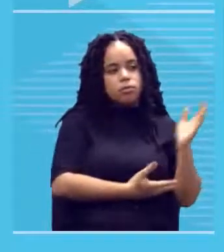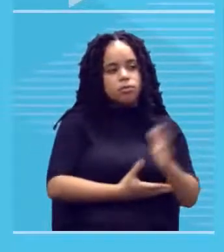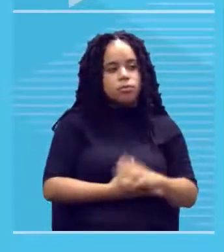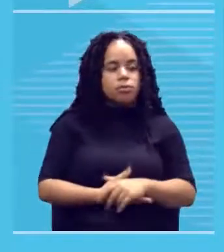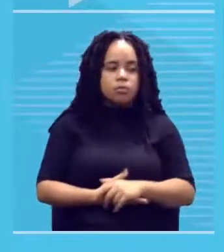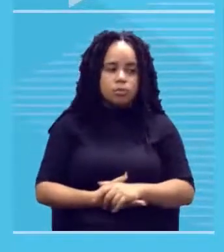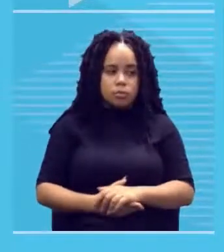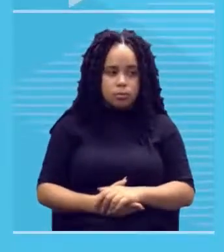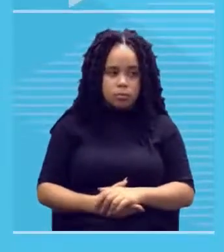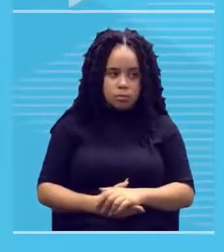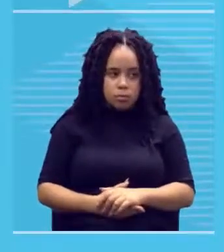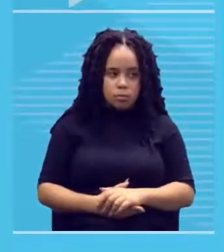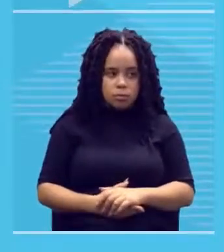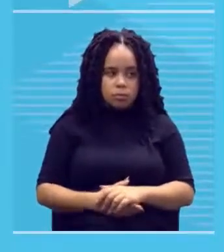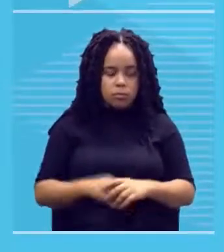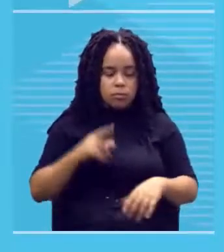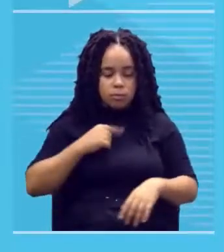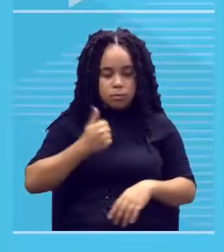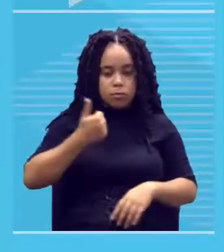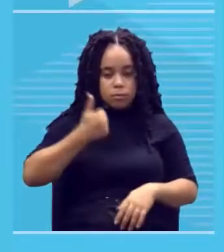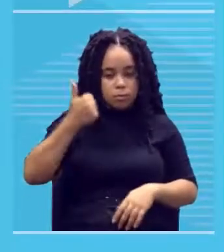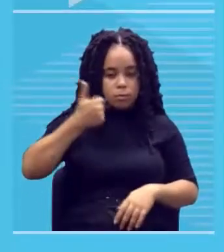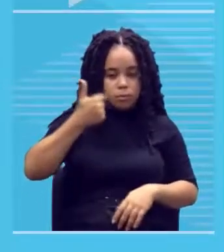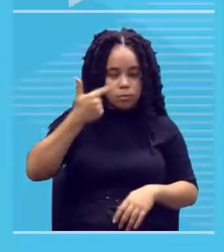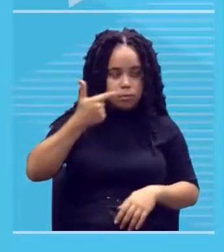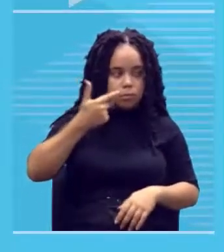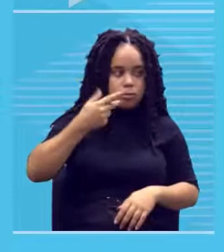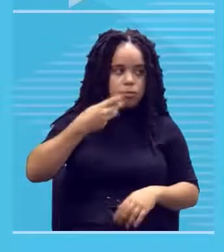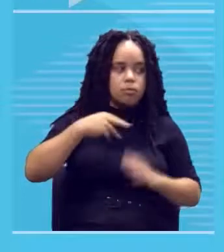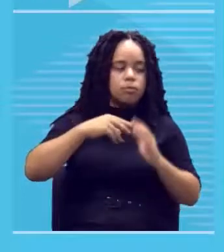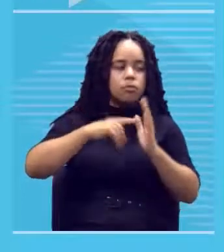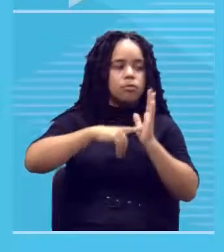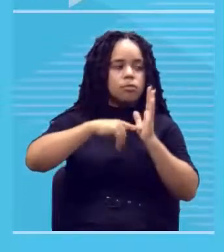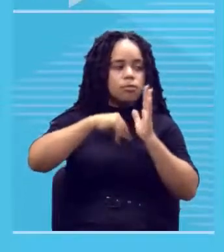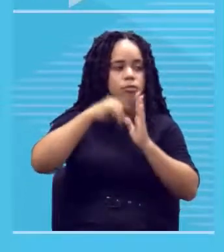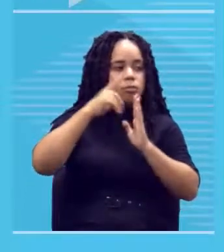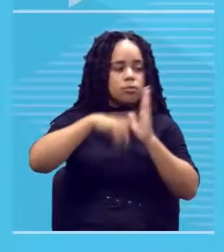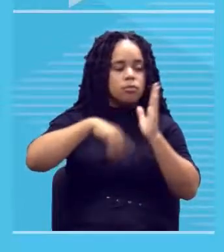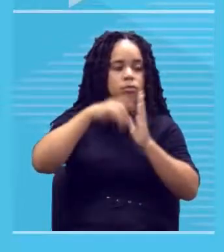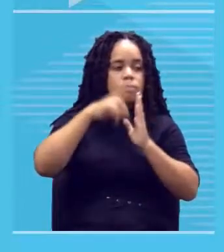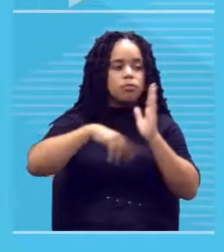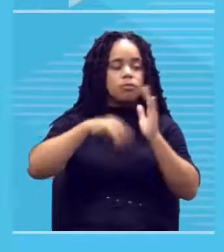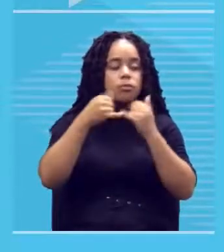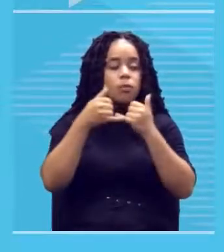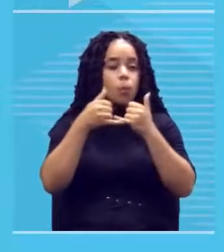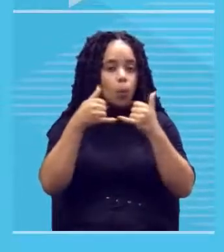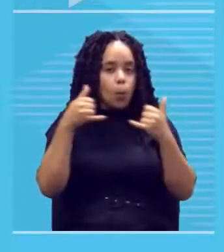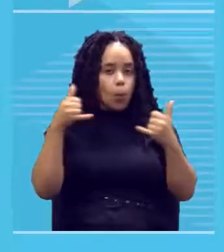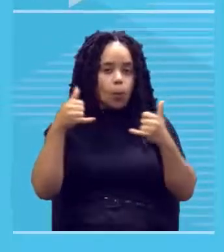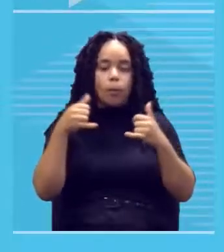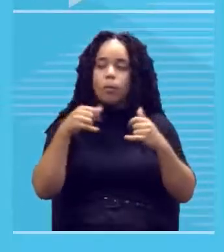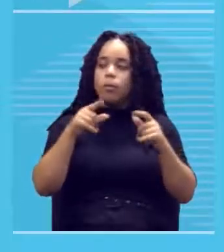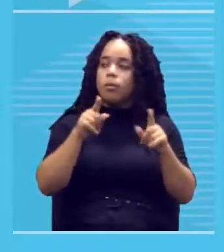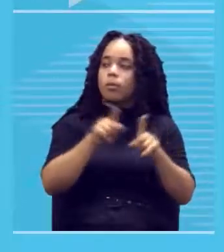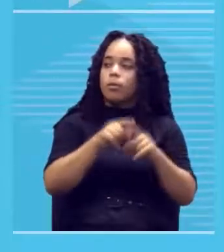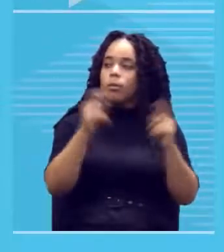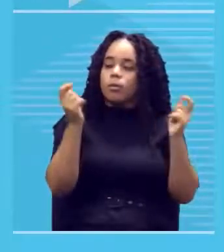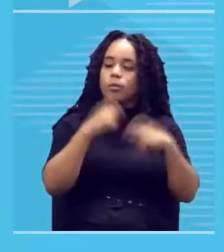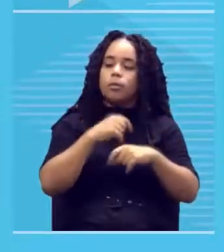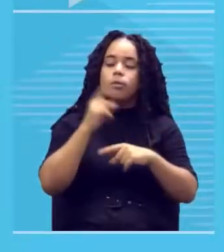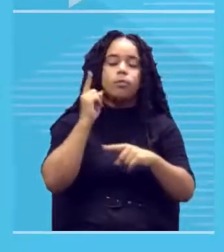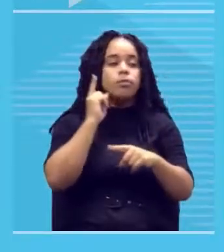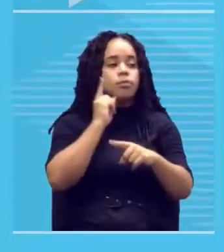primeiro plano segundo plano e aí vai usando o pincel geralmente são pincéis finos e se encontra nos